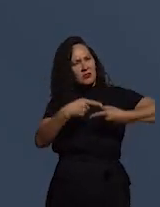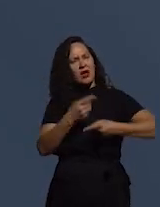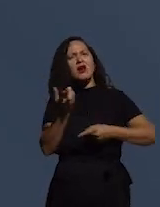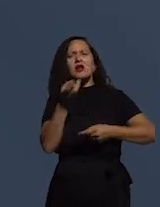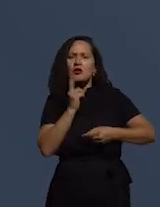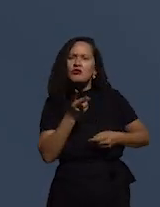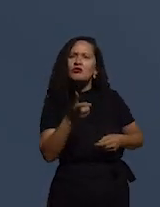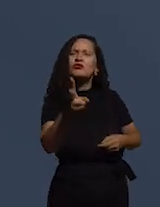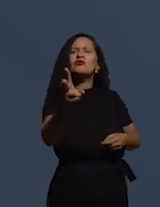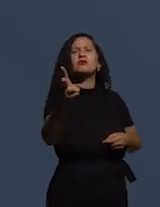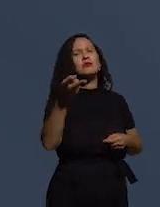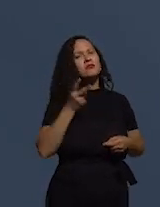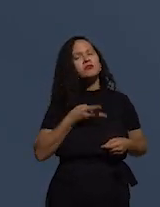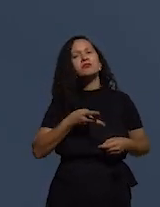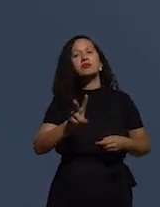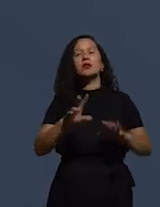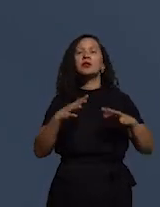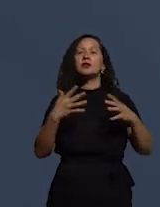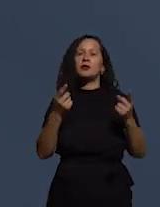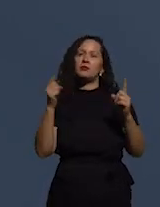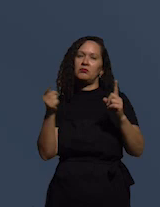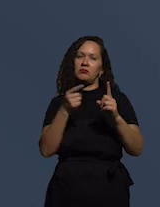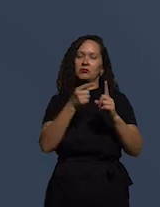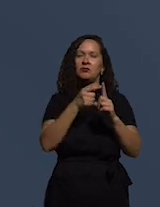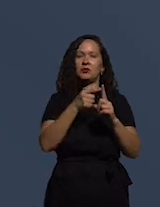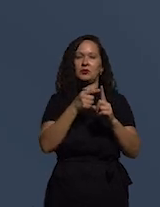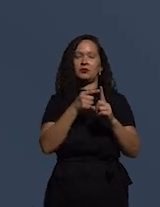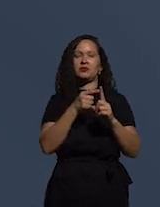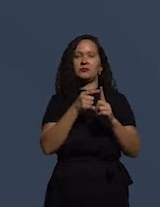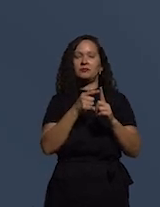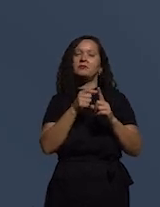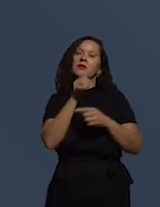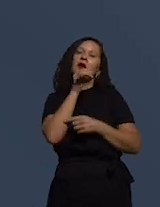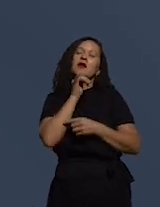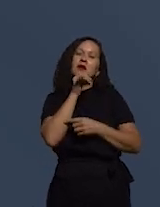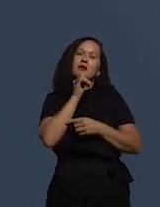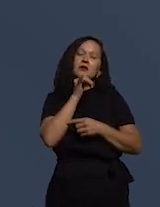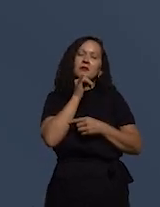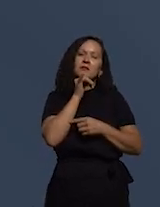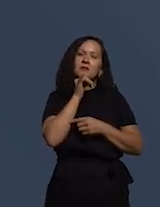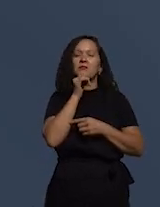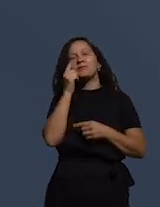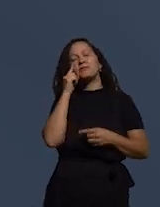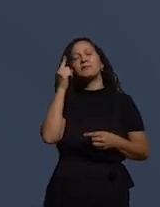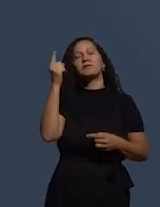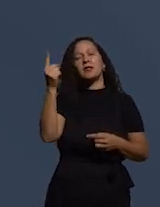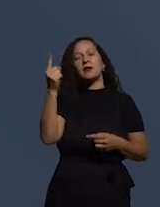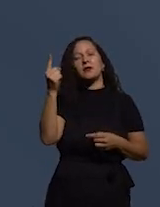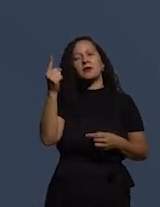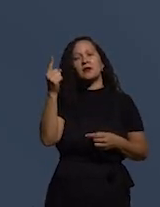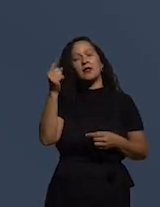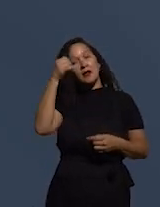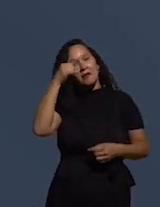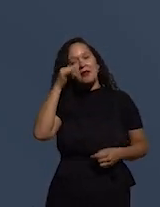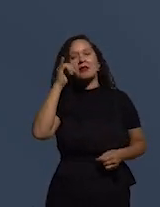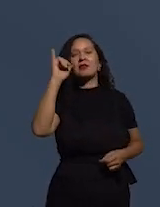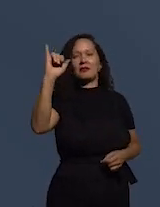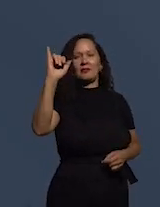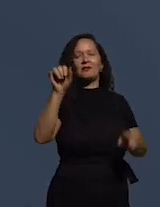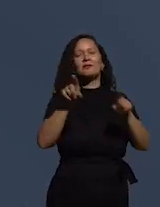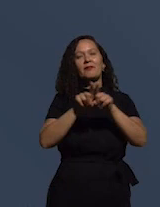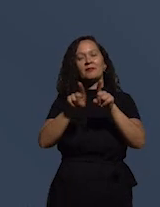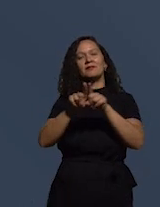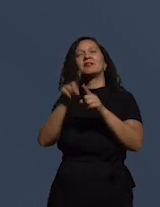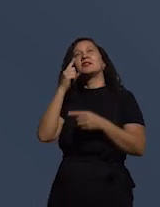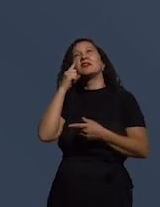além disso. Então, nessa medida, por exemplo, a ideia de prevenção, a ideia